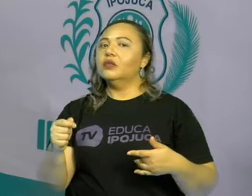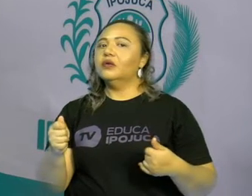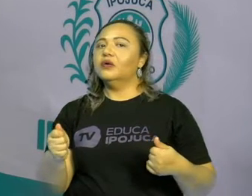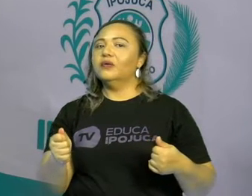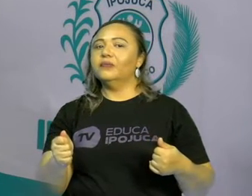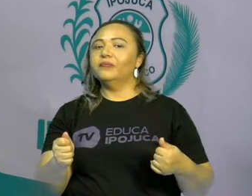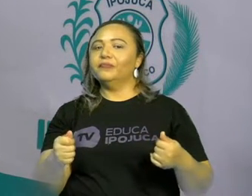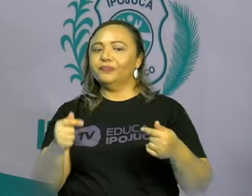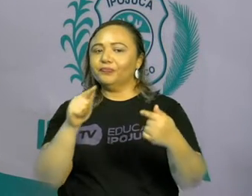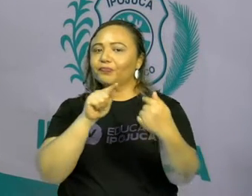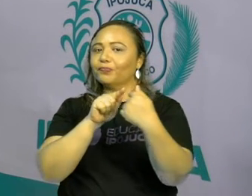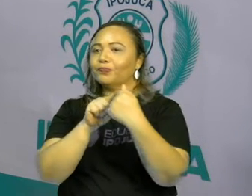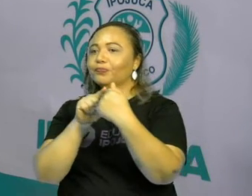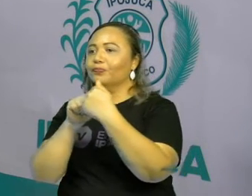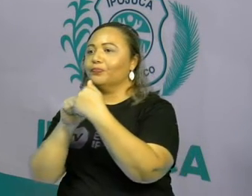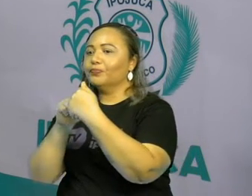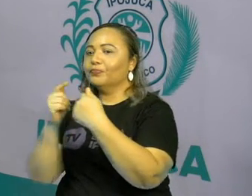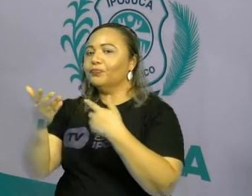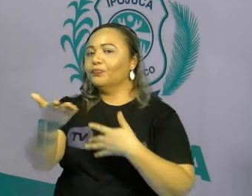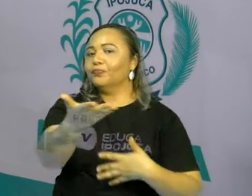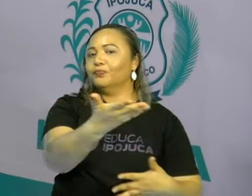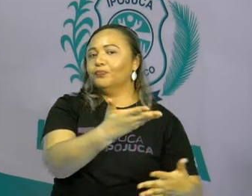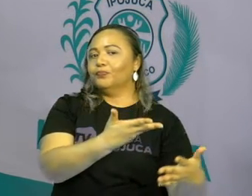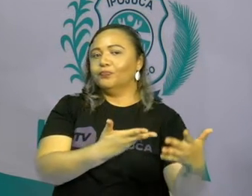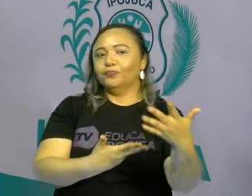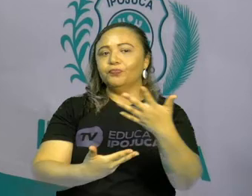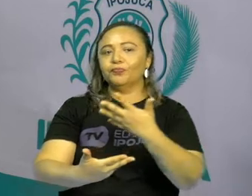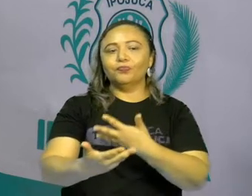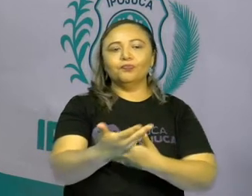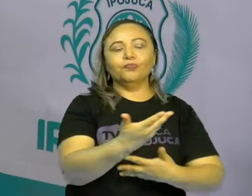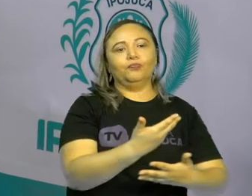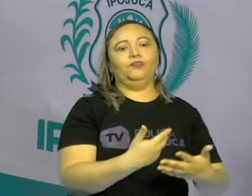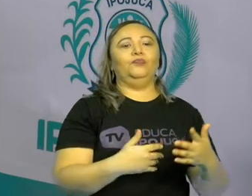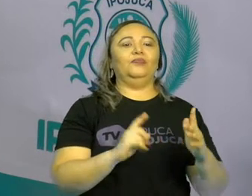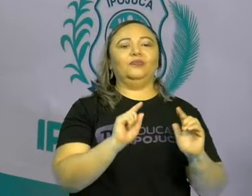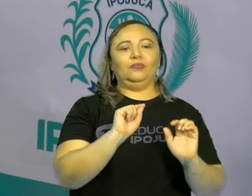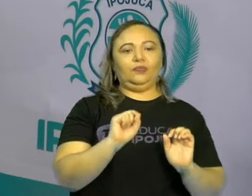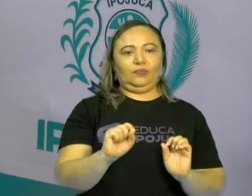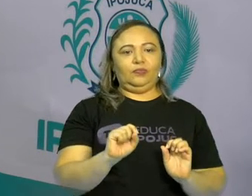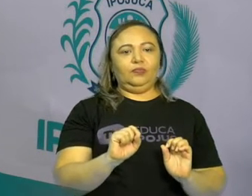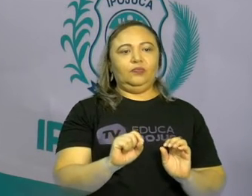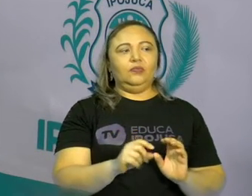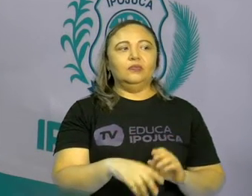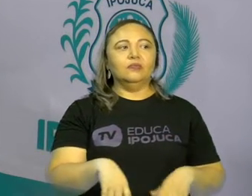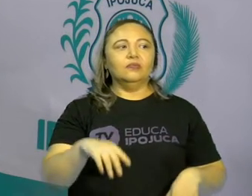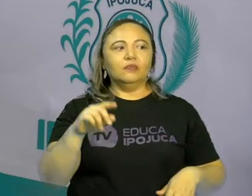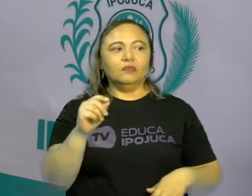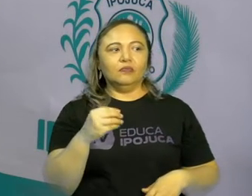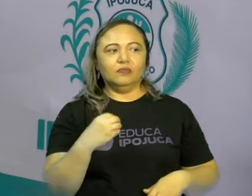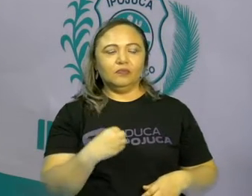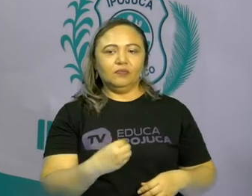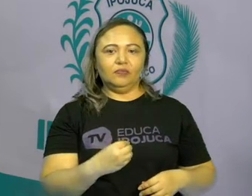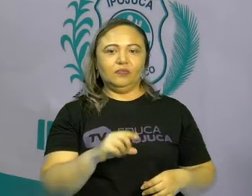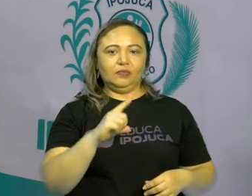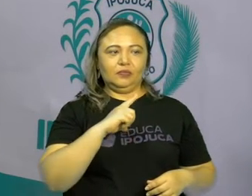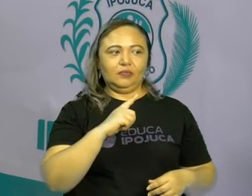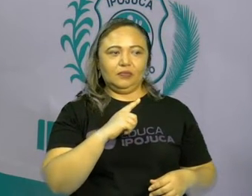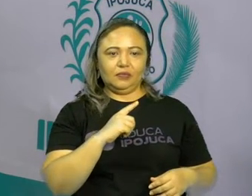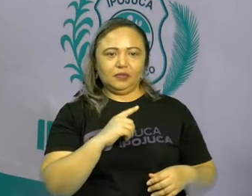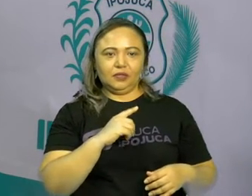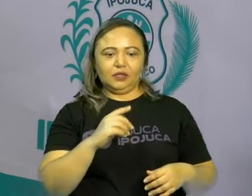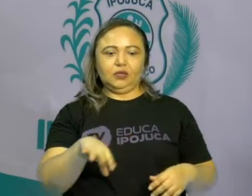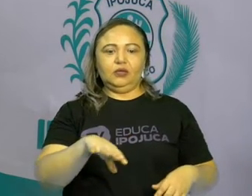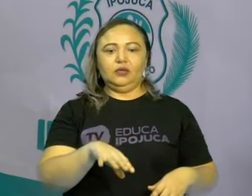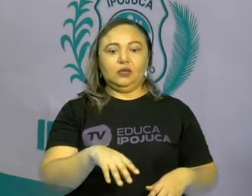uma relação de dependência com ela. Quando eu tenho um